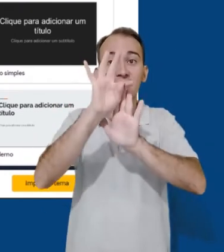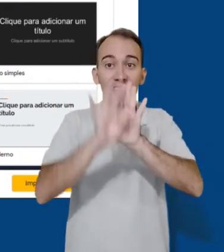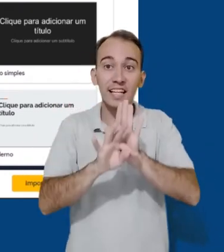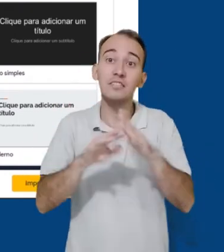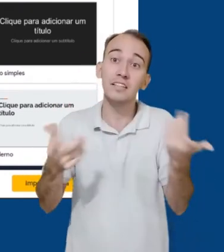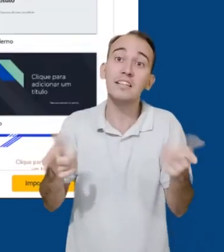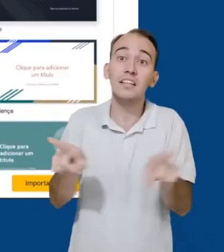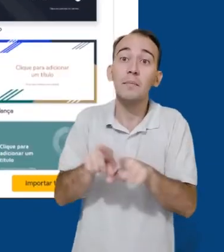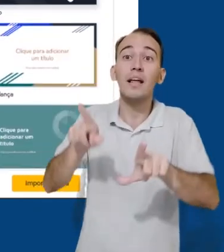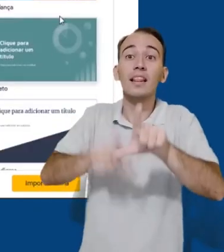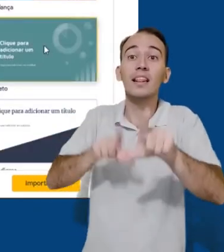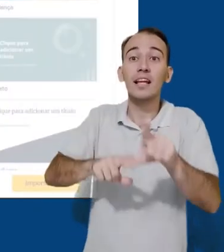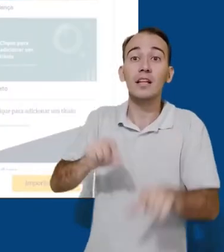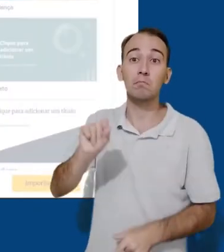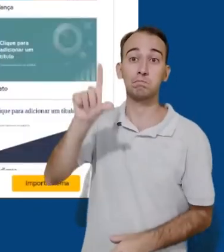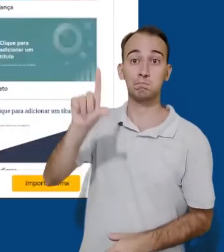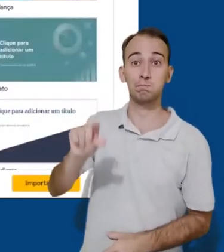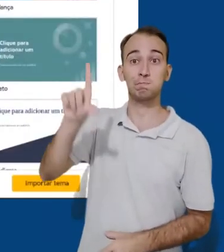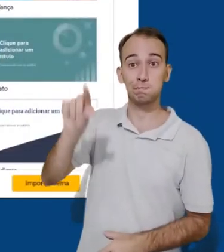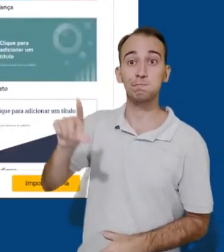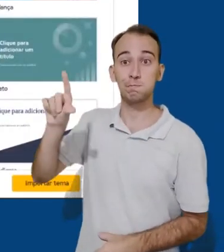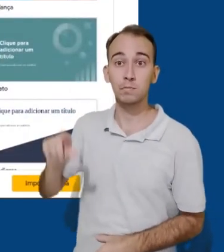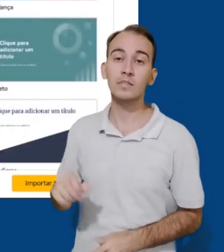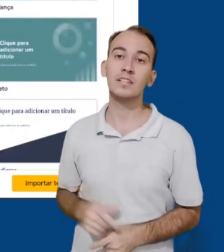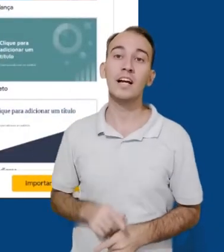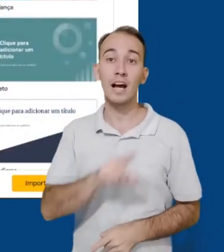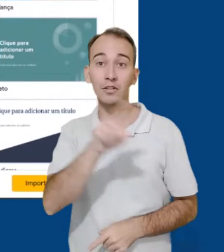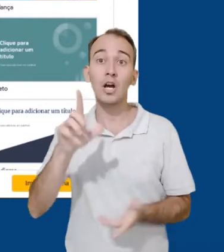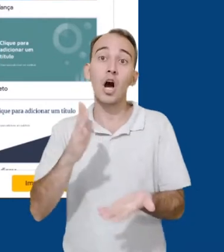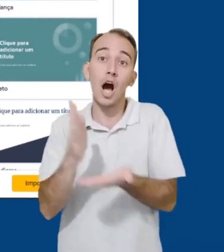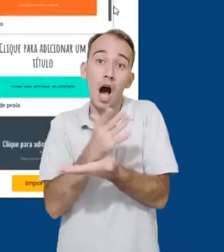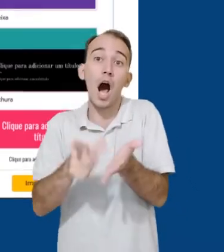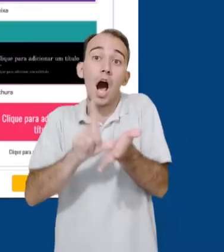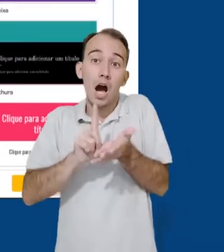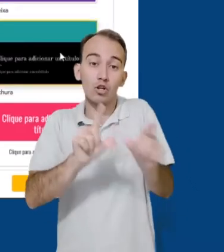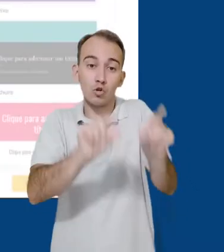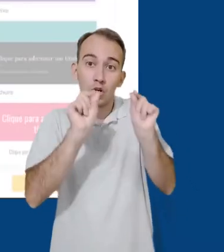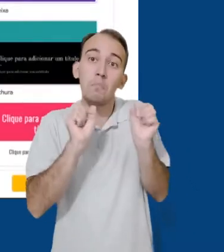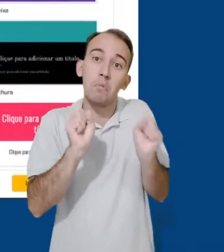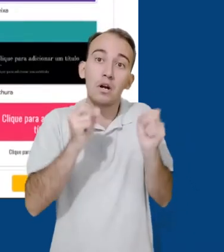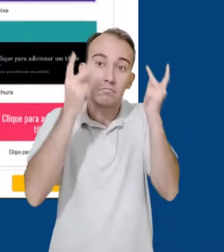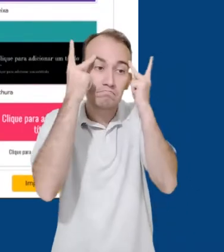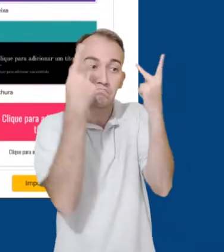Quando trabalhamos com temas, essas opções também podem vir personalizadas de acordo com cada tema.